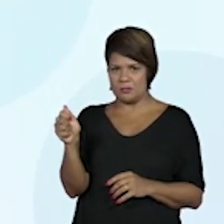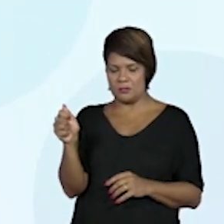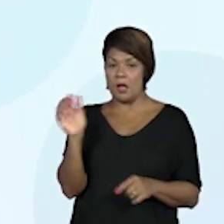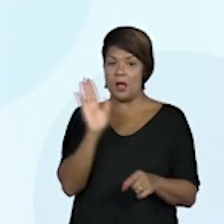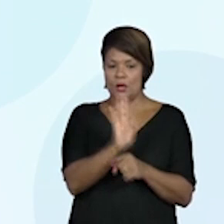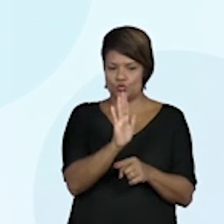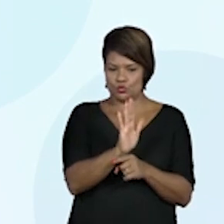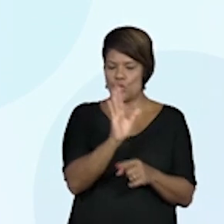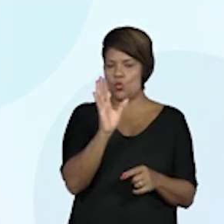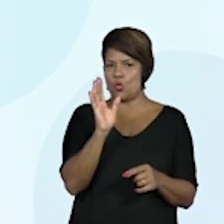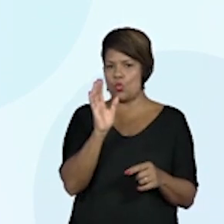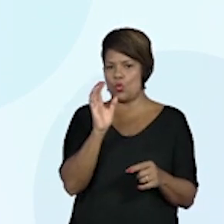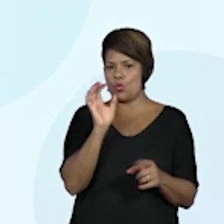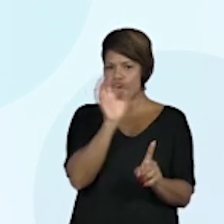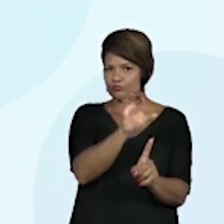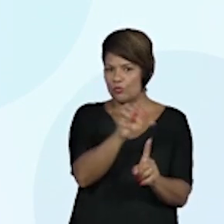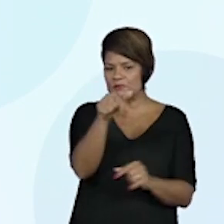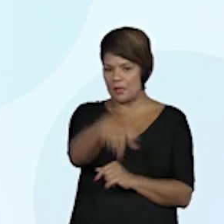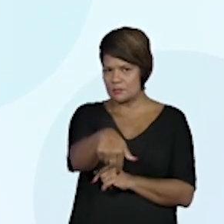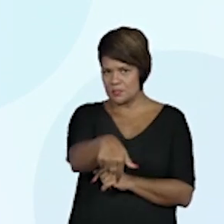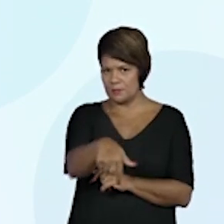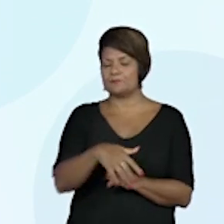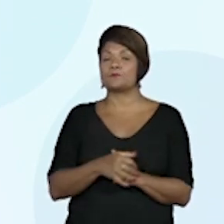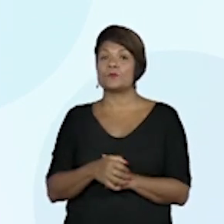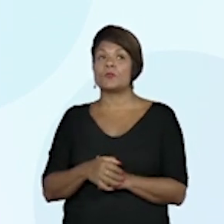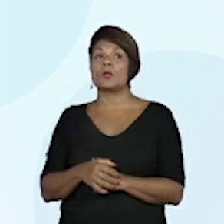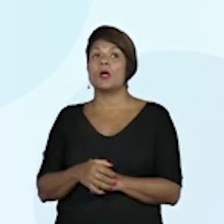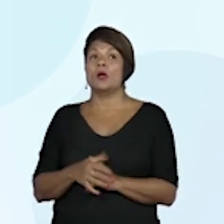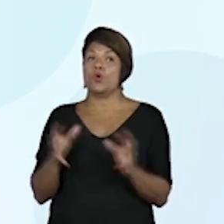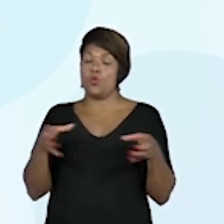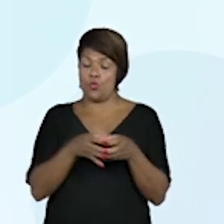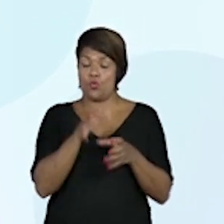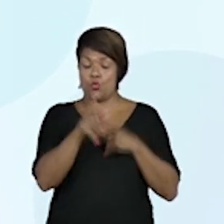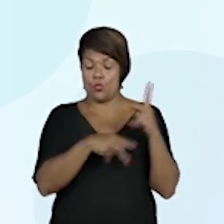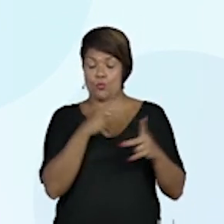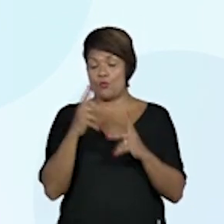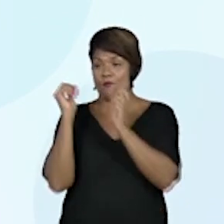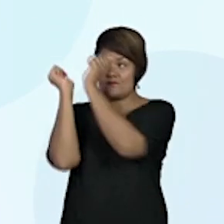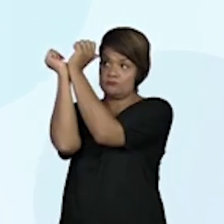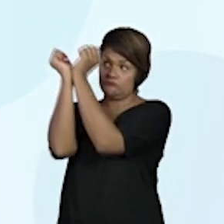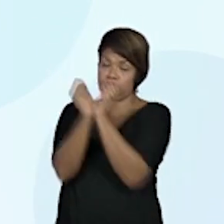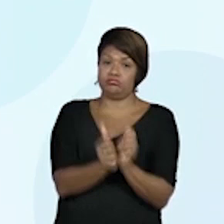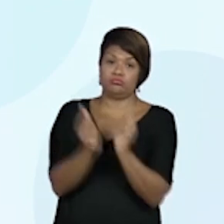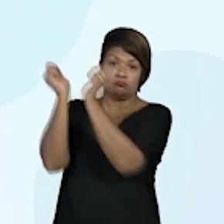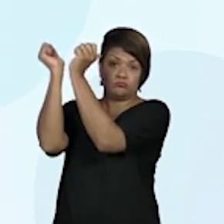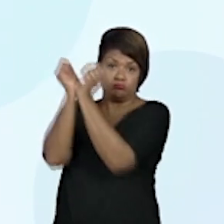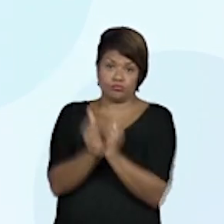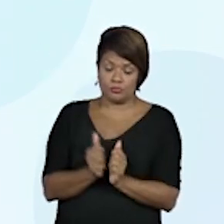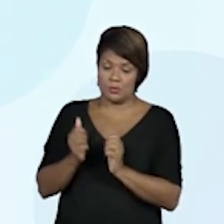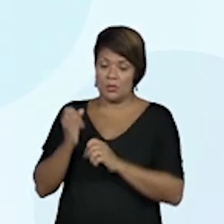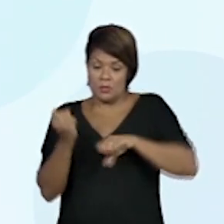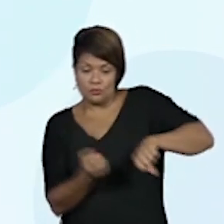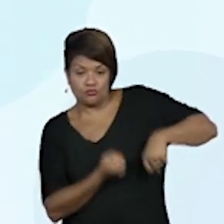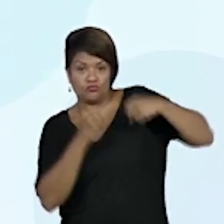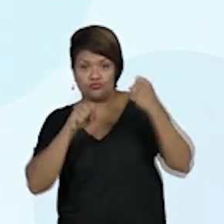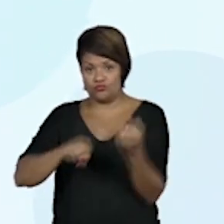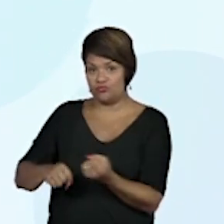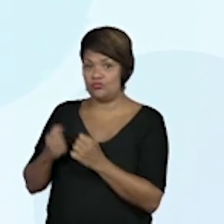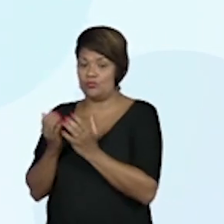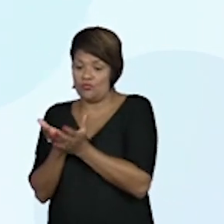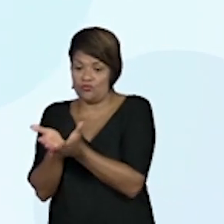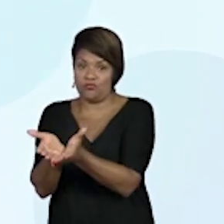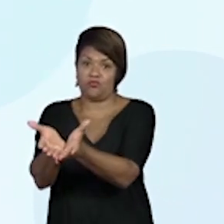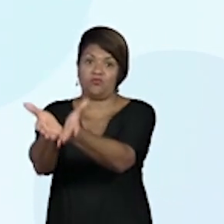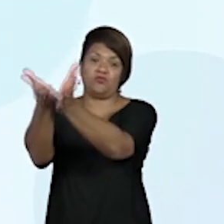Os povos escravizados trazidos da África durante um longo período em que durou o tráfico negreiro e, translado,